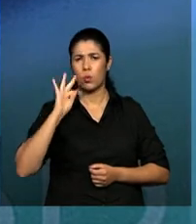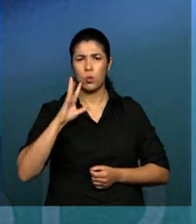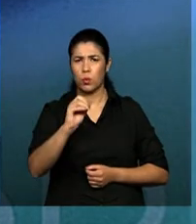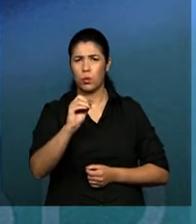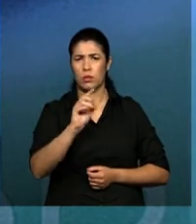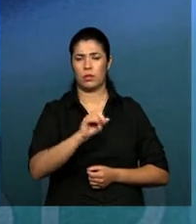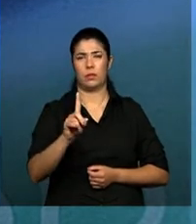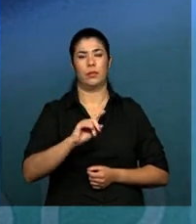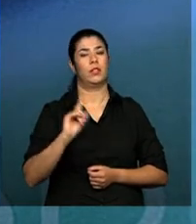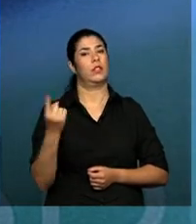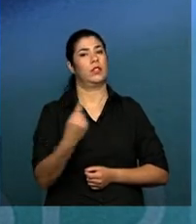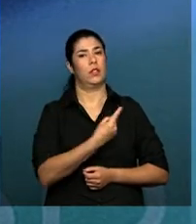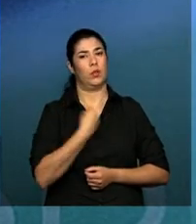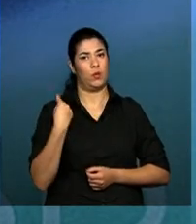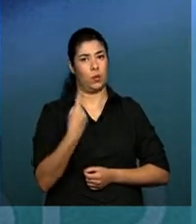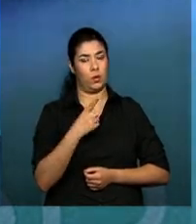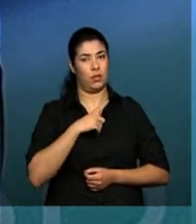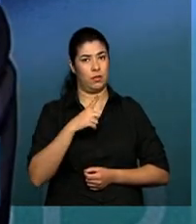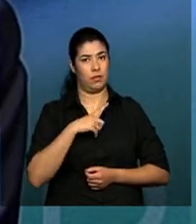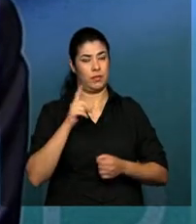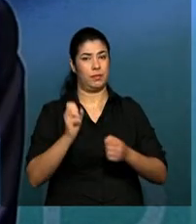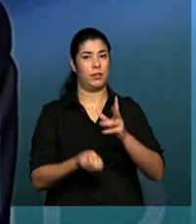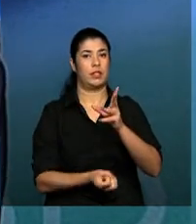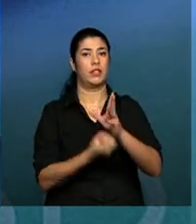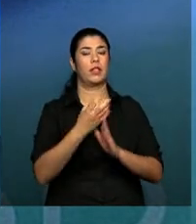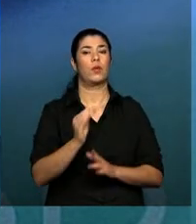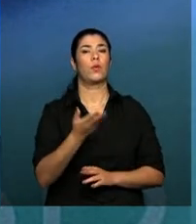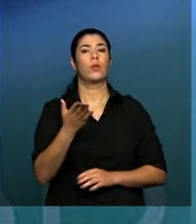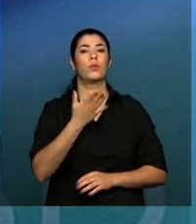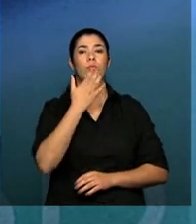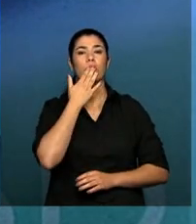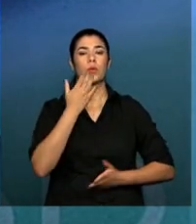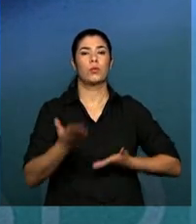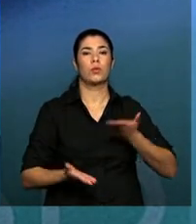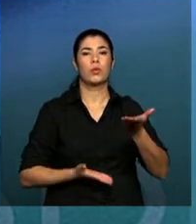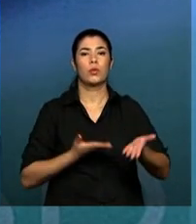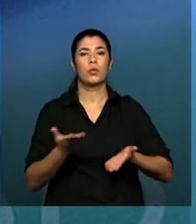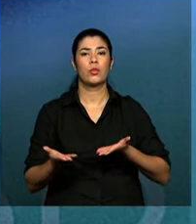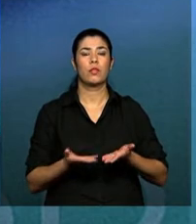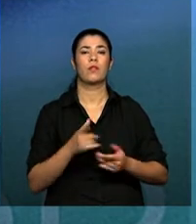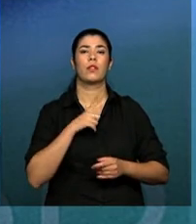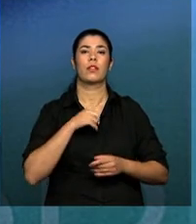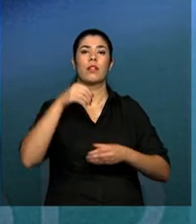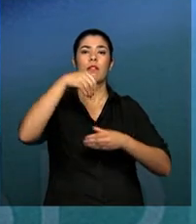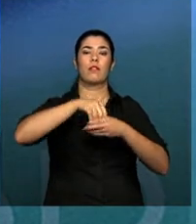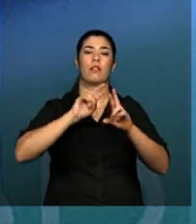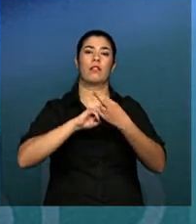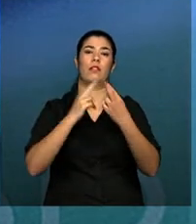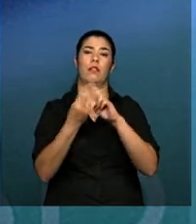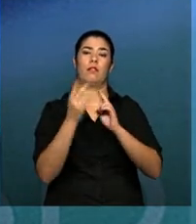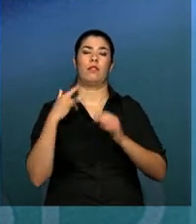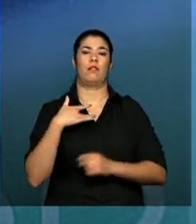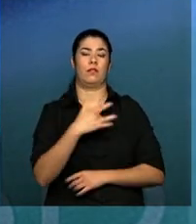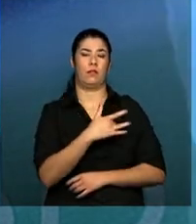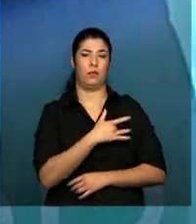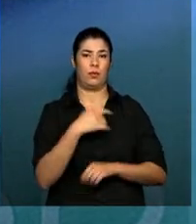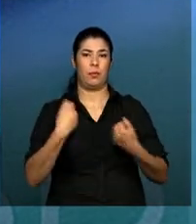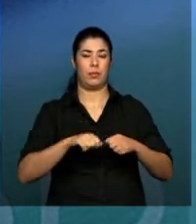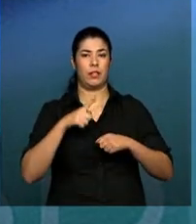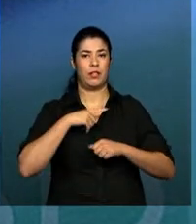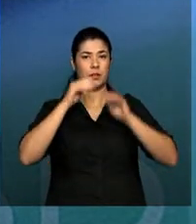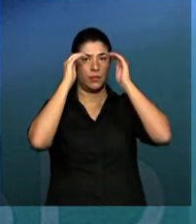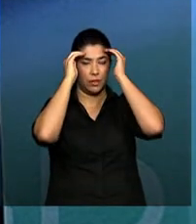Isso. Nós habilitaremos quais são os serviços que comporão a rede. Por quê? Porque nós também precisamos garantir que haja um